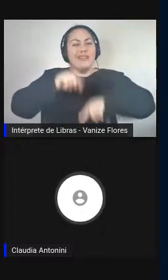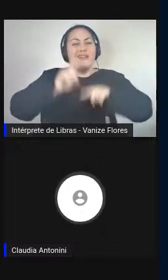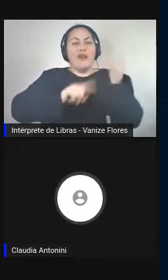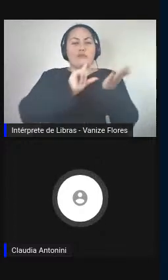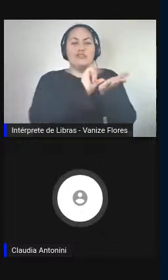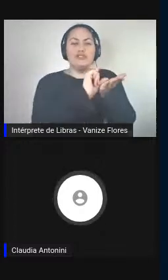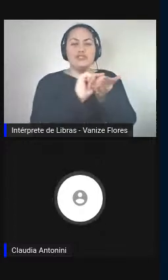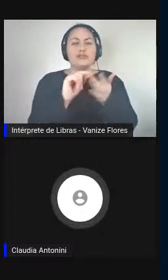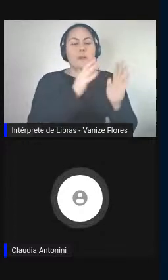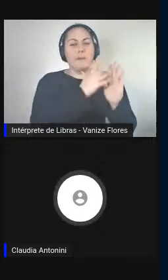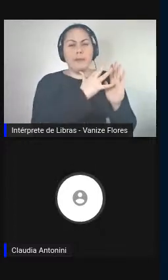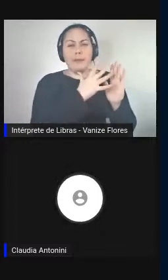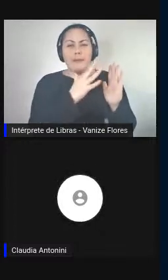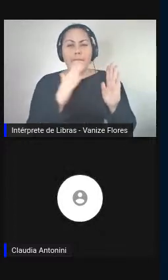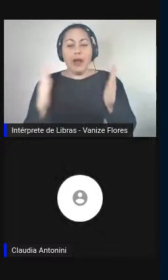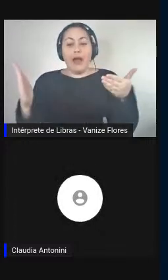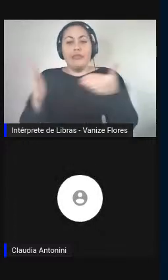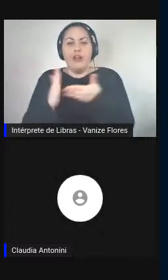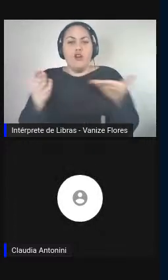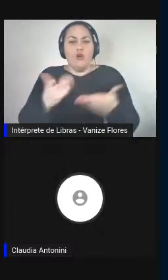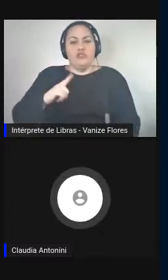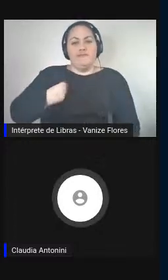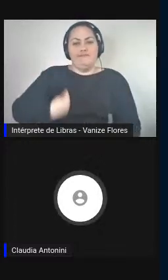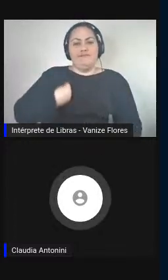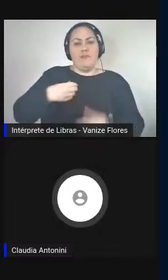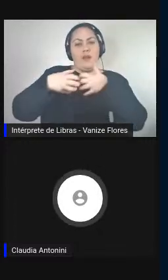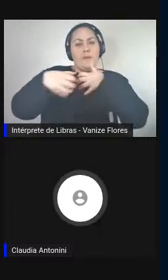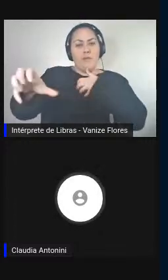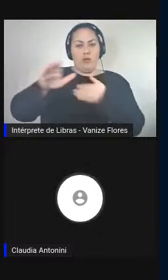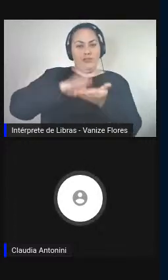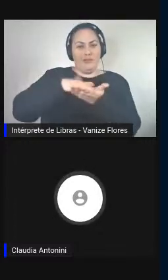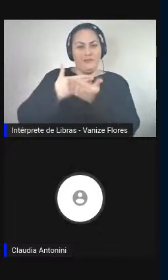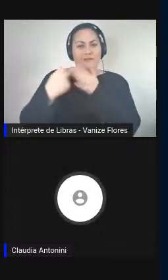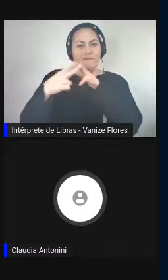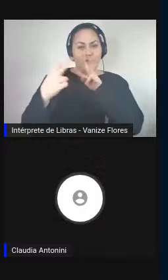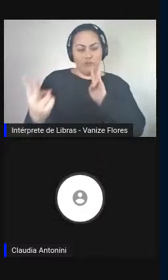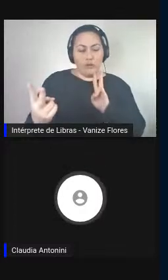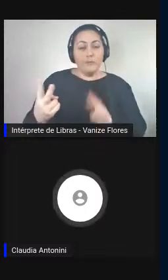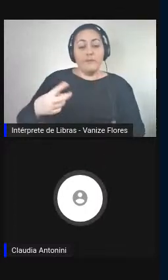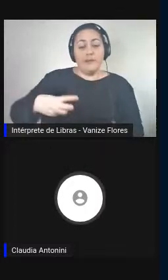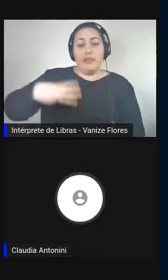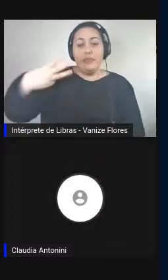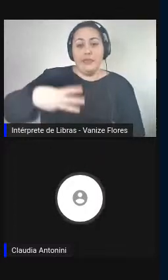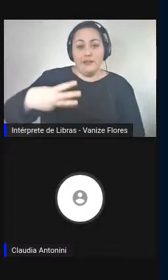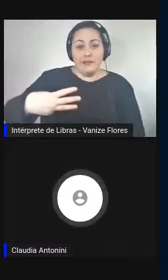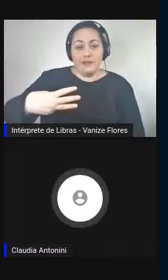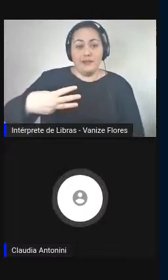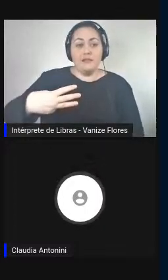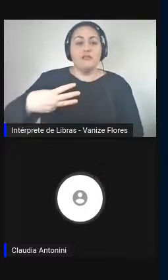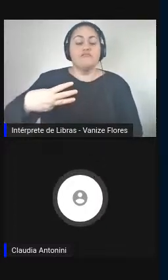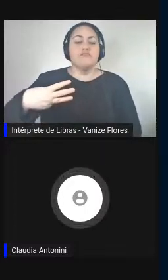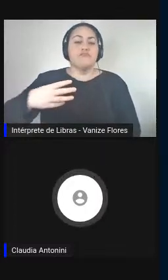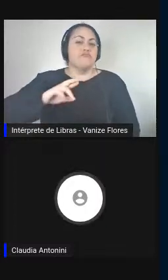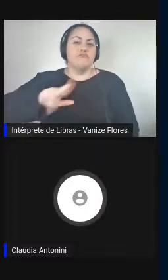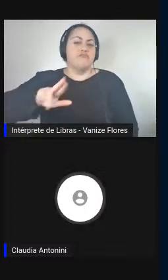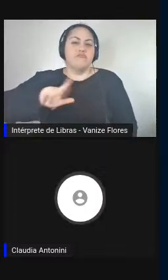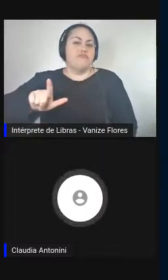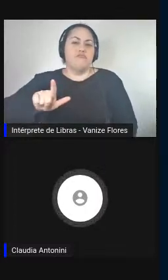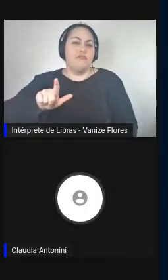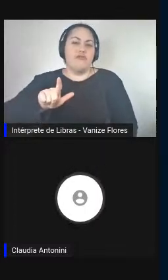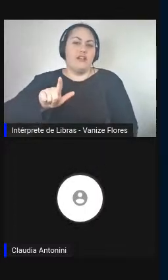interpretação remota. A terceira, este não é uma particularidade da